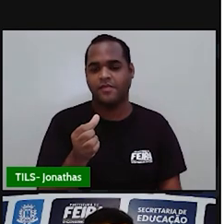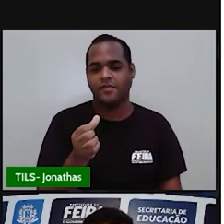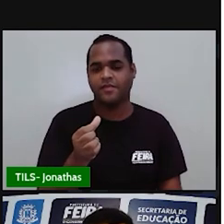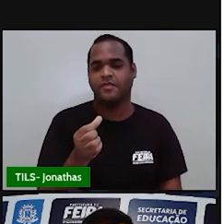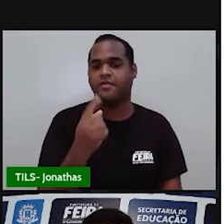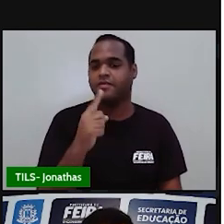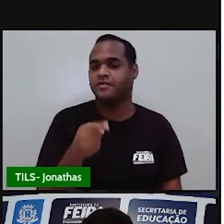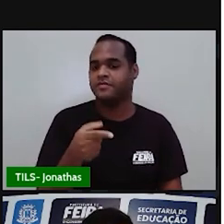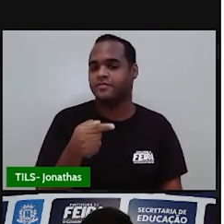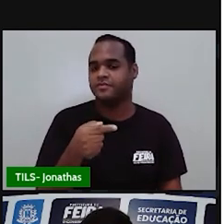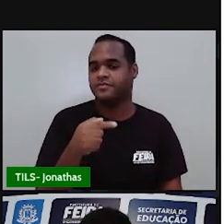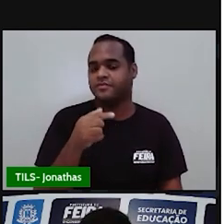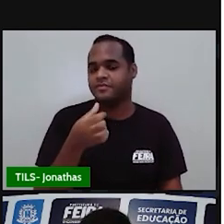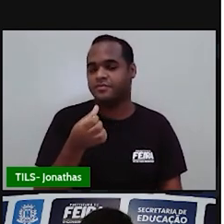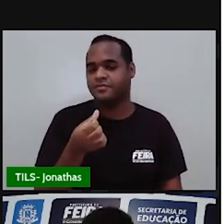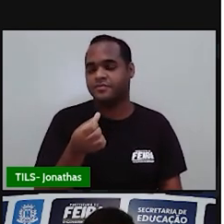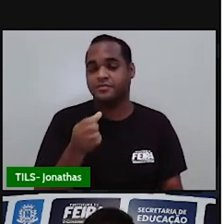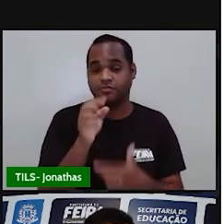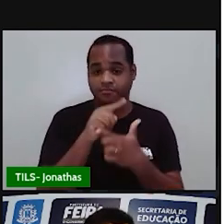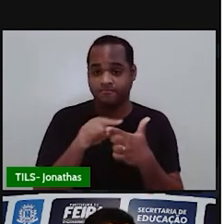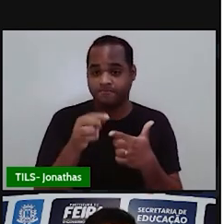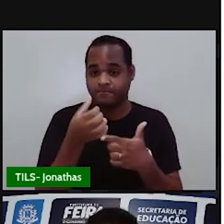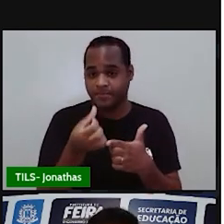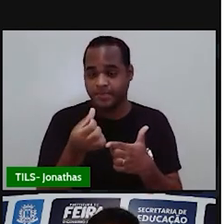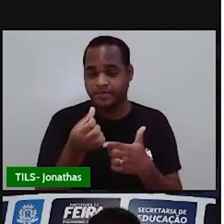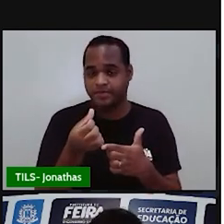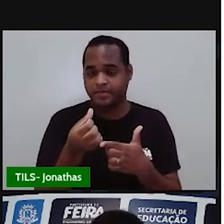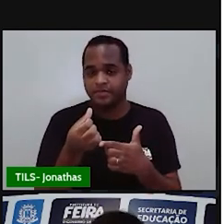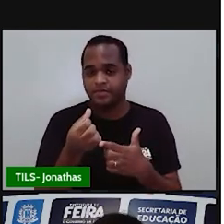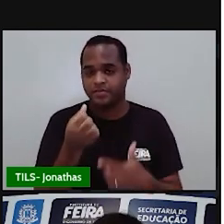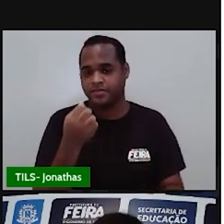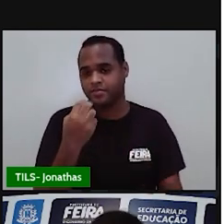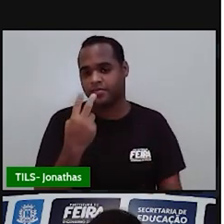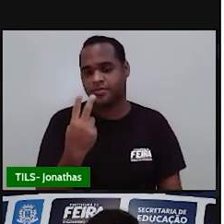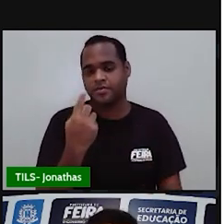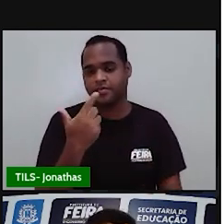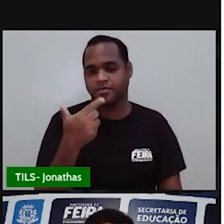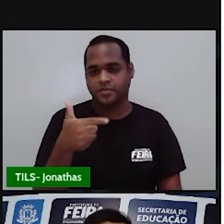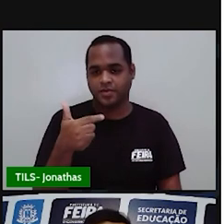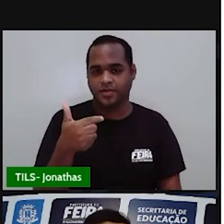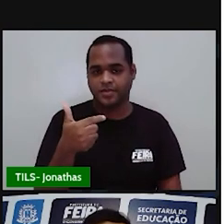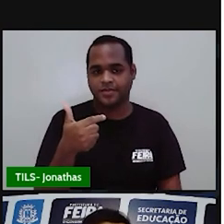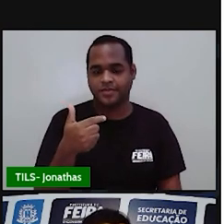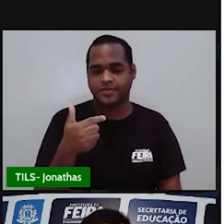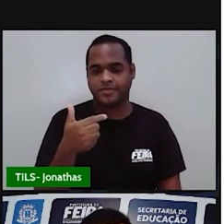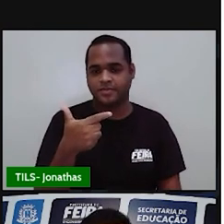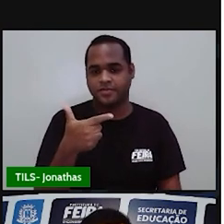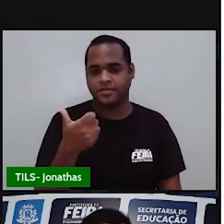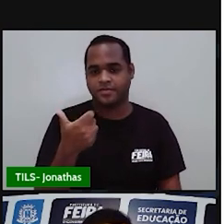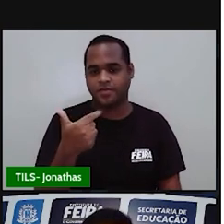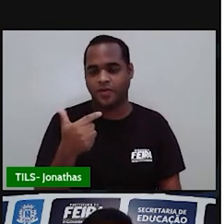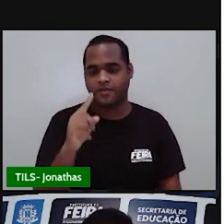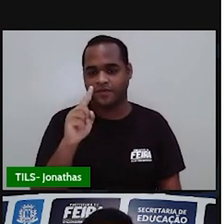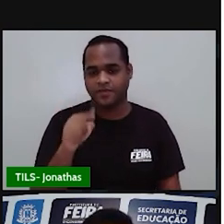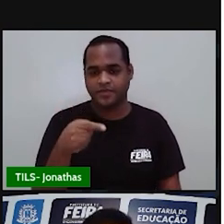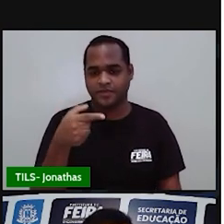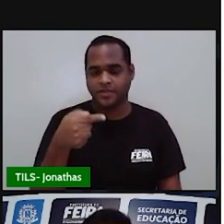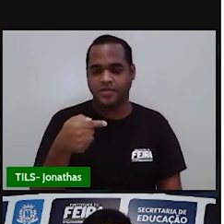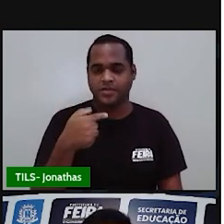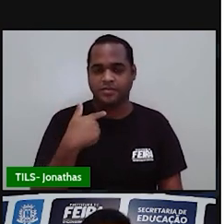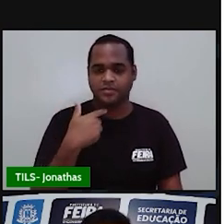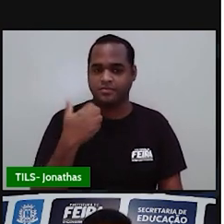que dividido por 6 né? Ficou ali aproximadamente 212,7